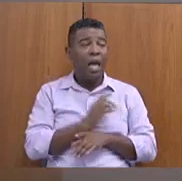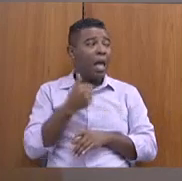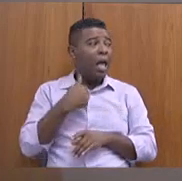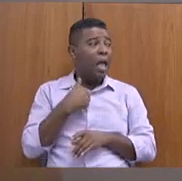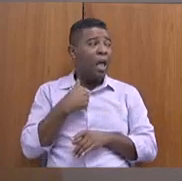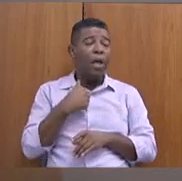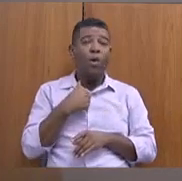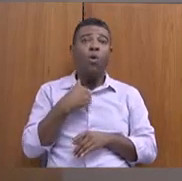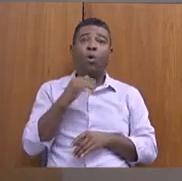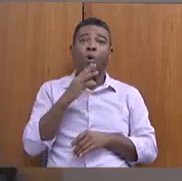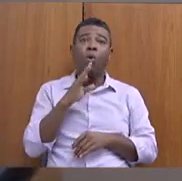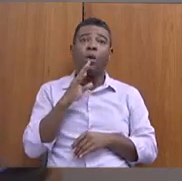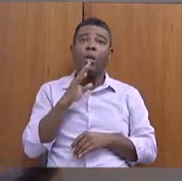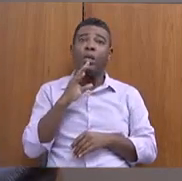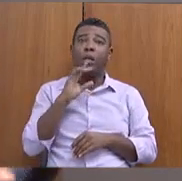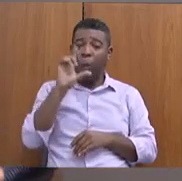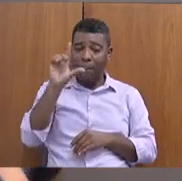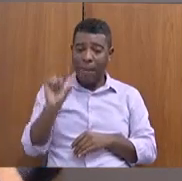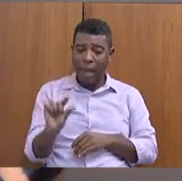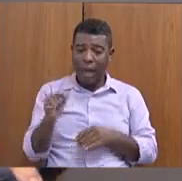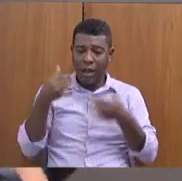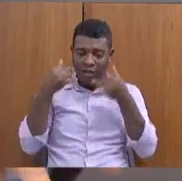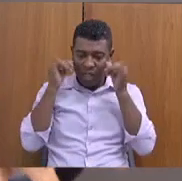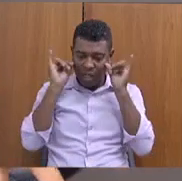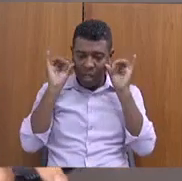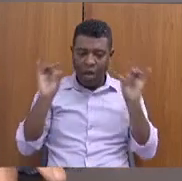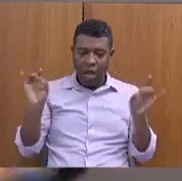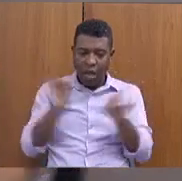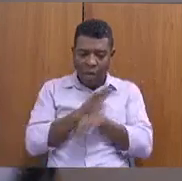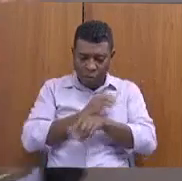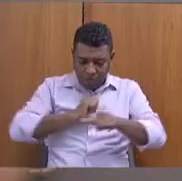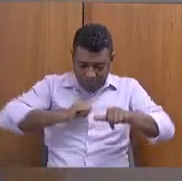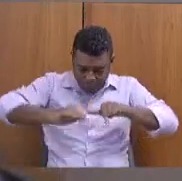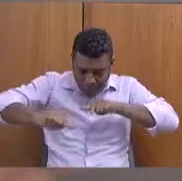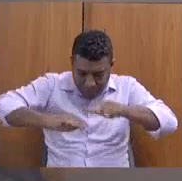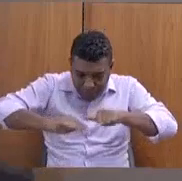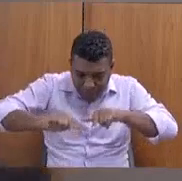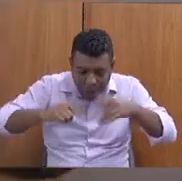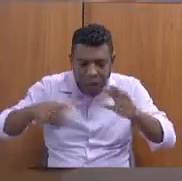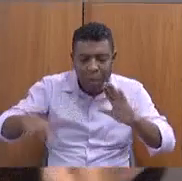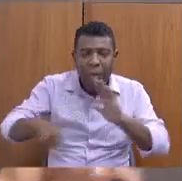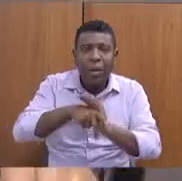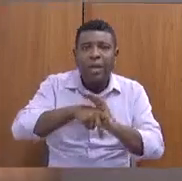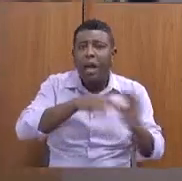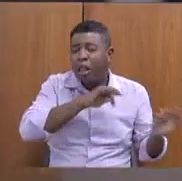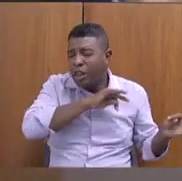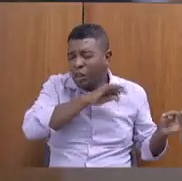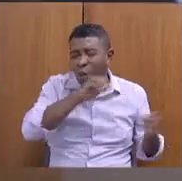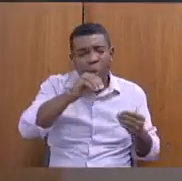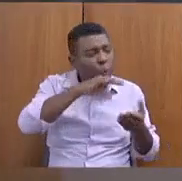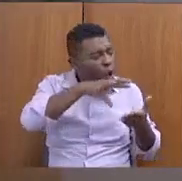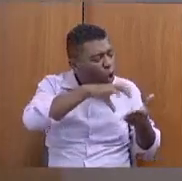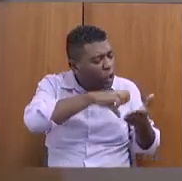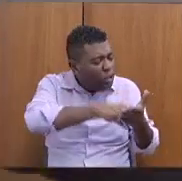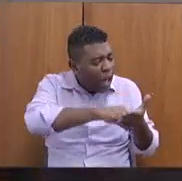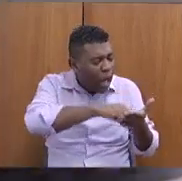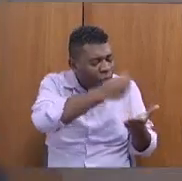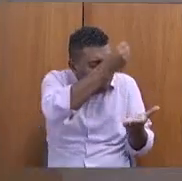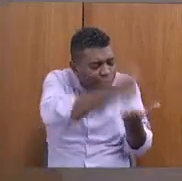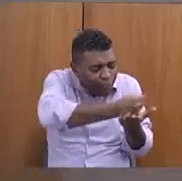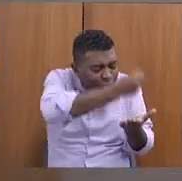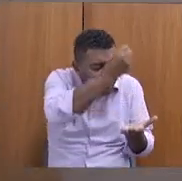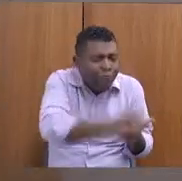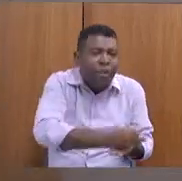também que terminou o serviço na sua propriedade. Todos os funcionários registrados, tudo dentro do nome. O pai dele tem um sítio do lado,